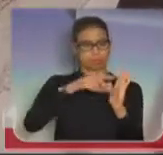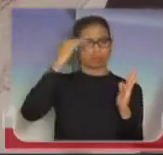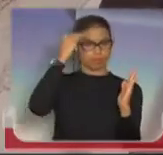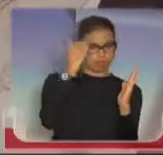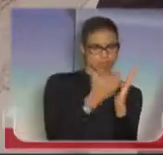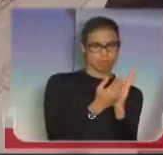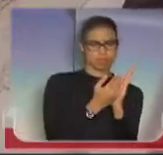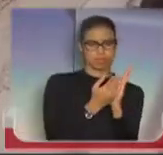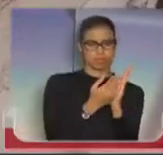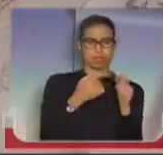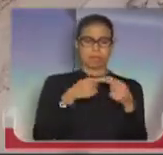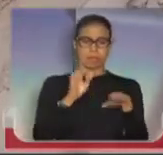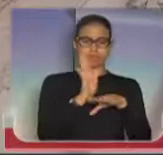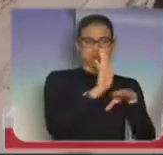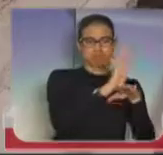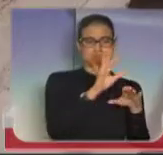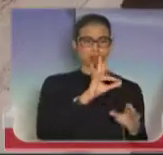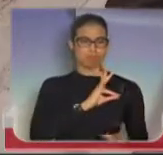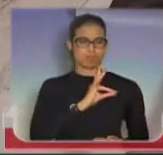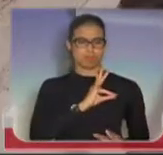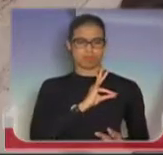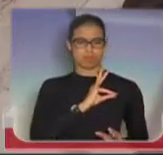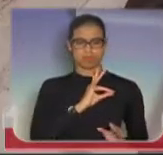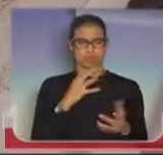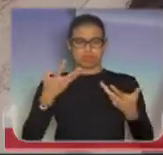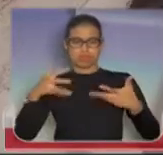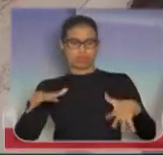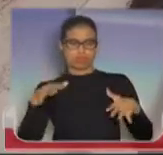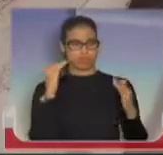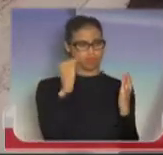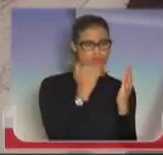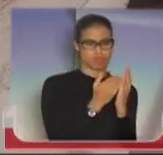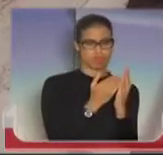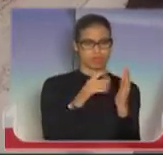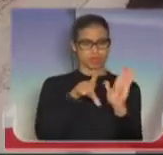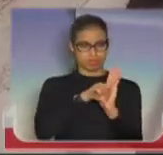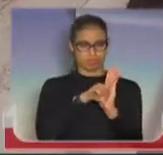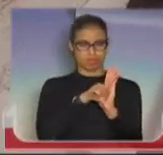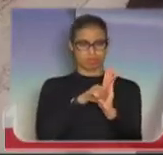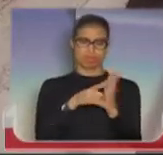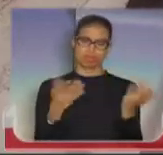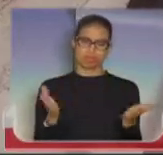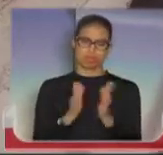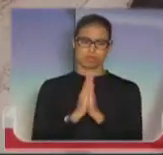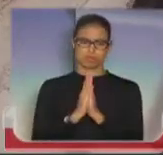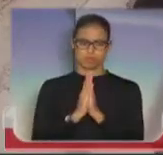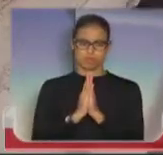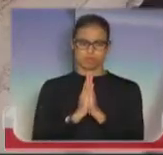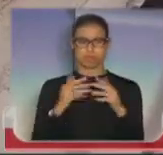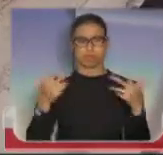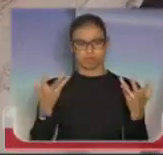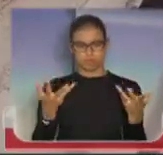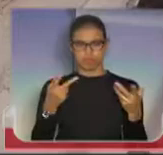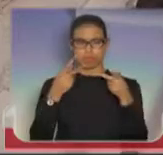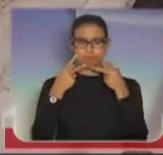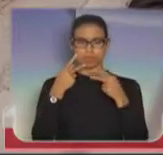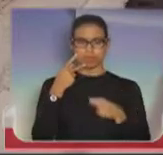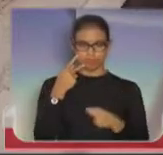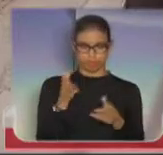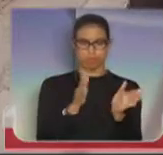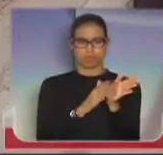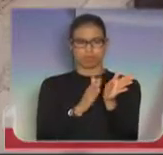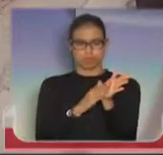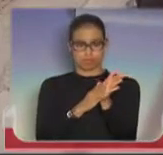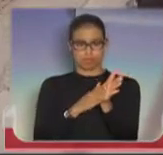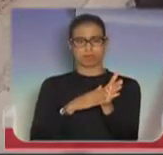Quando é para favorecer a polícia militar, aí não querem a aplicação da lei. Ah, gente, pelo amor de Deus. Então eu quero publicamente parabenizar